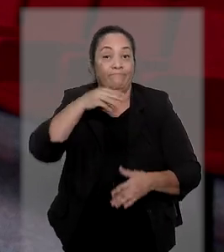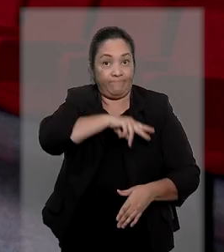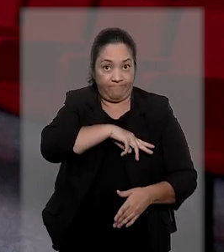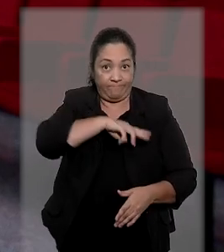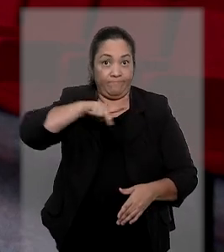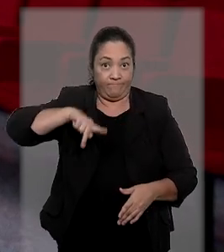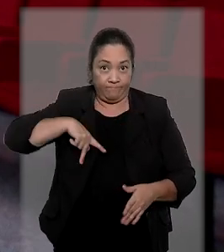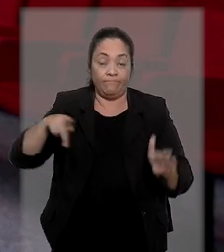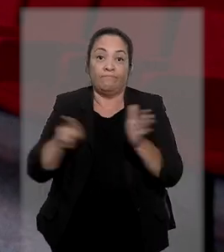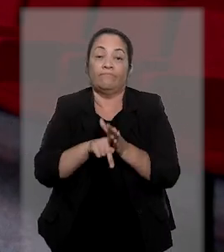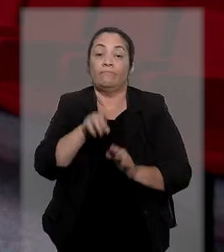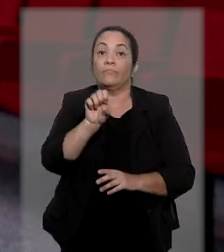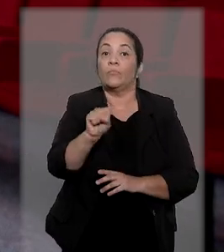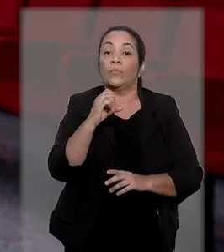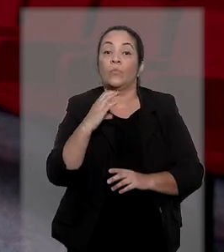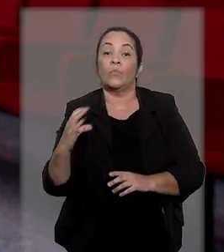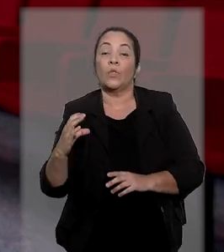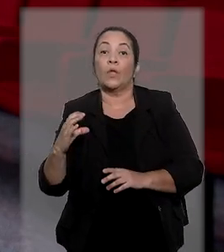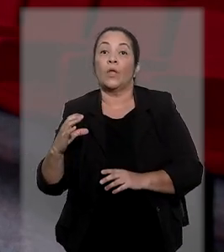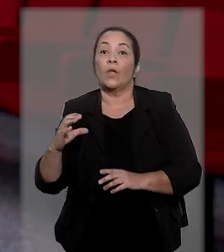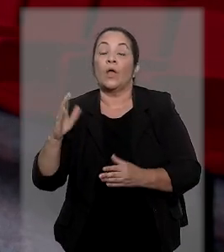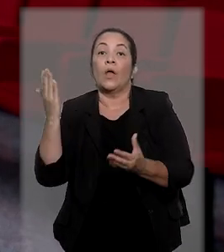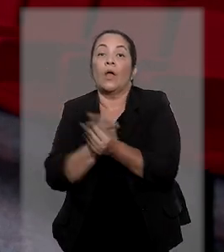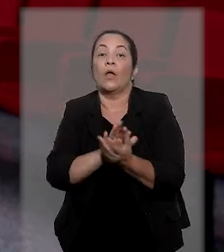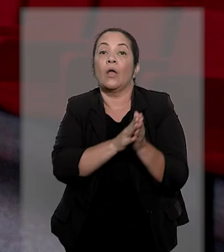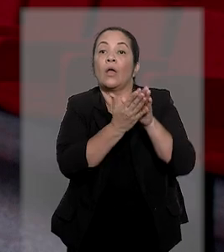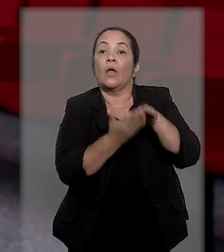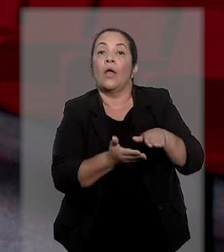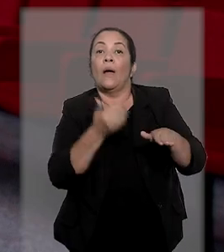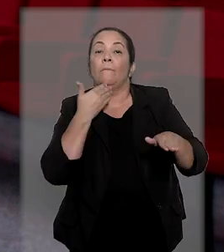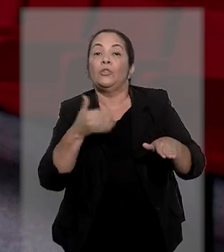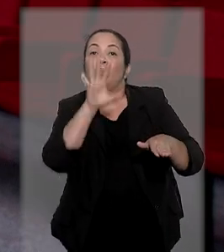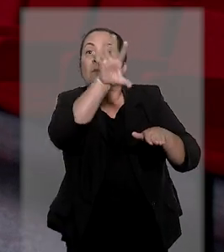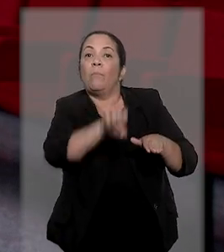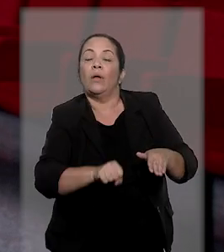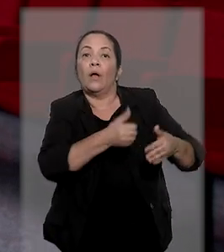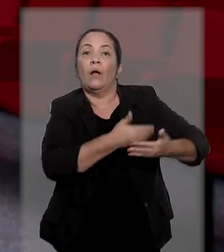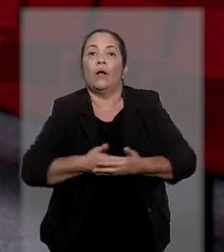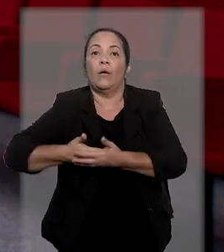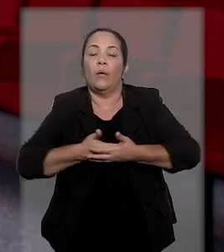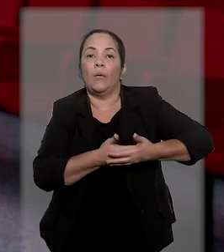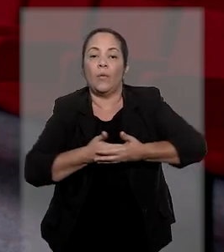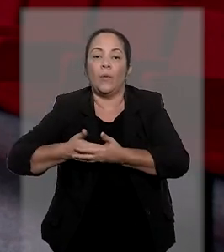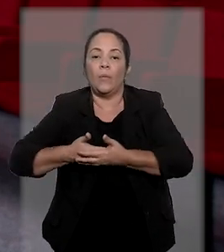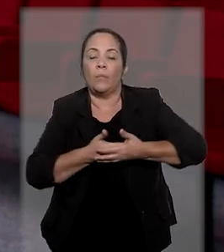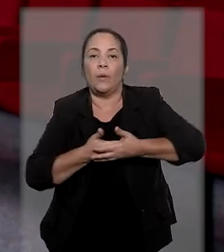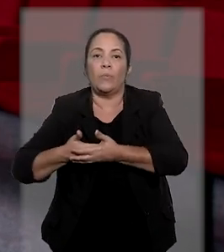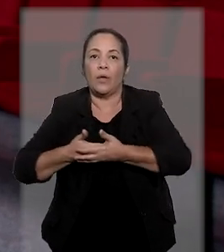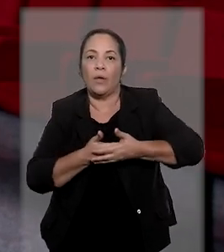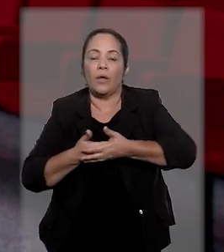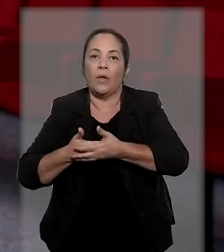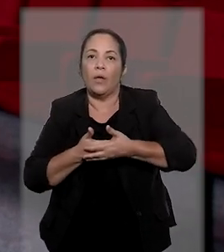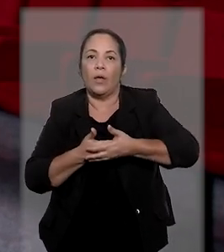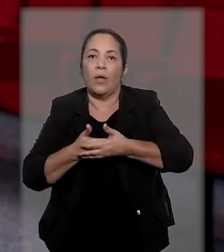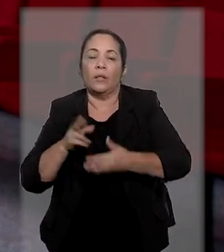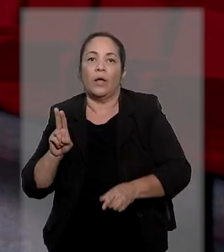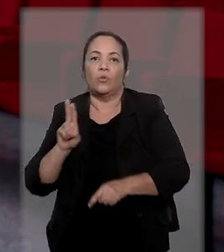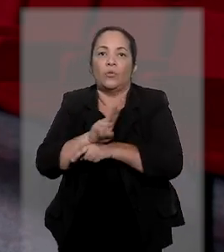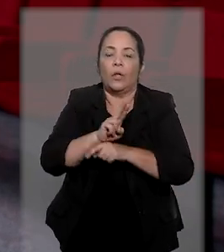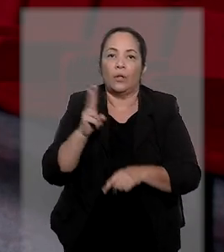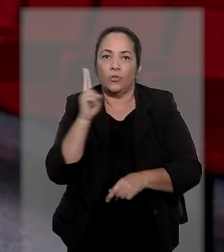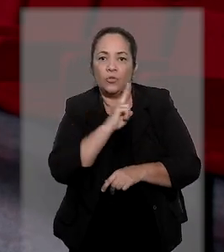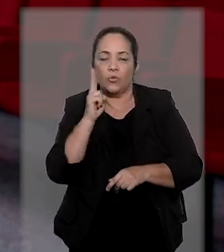caso, o Ministério Público de Santa Catarina juizou a ação de destituição do poder familiar. Foi deferida a tutela de urgência para